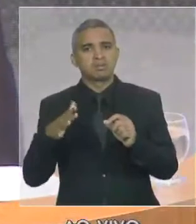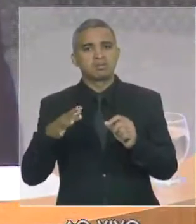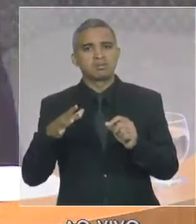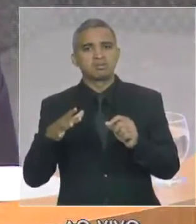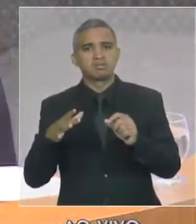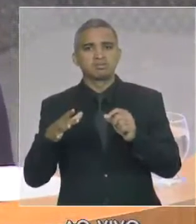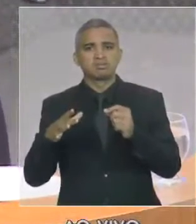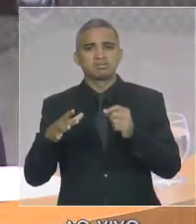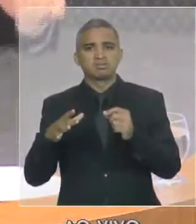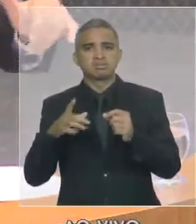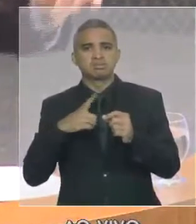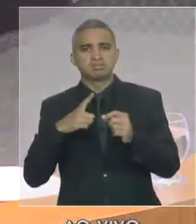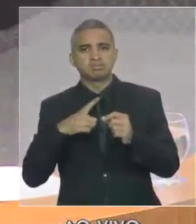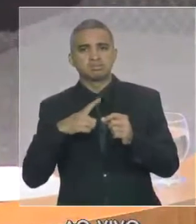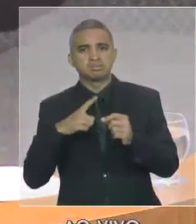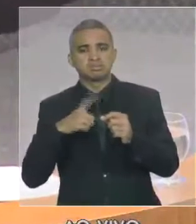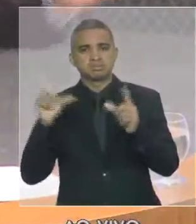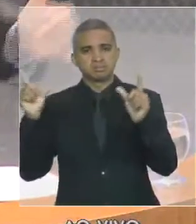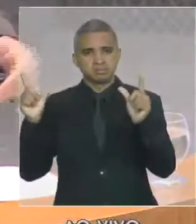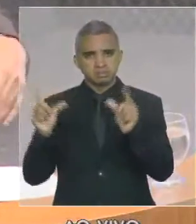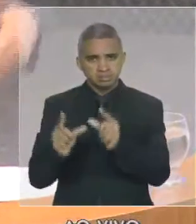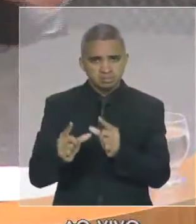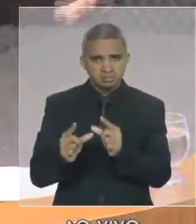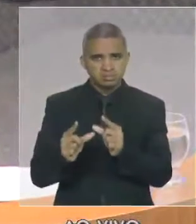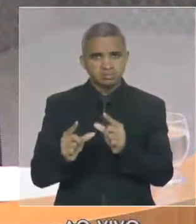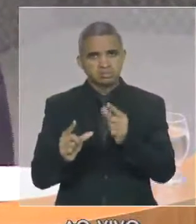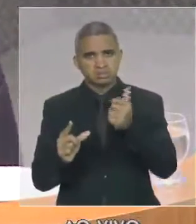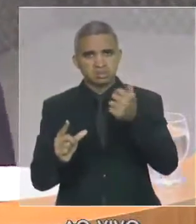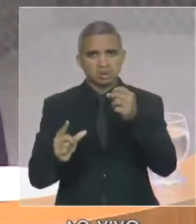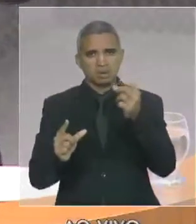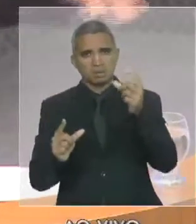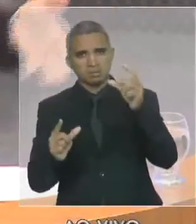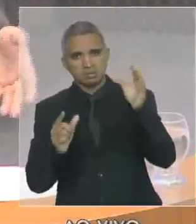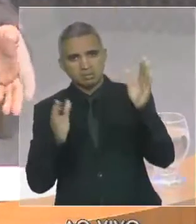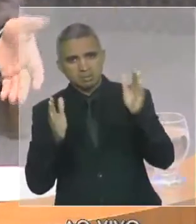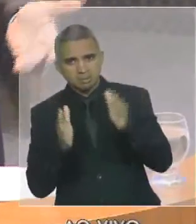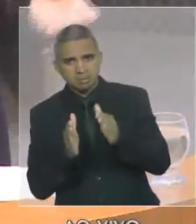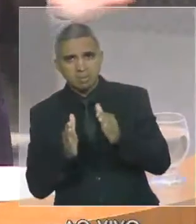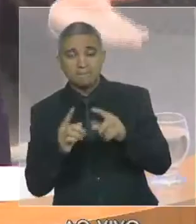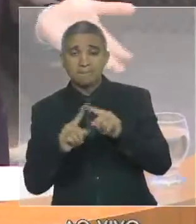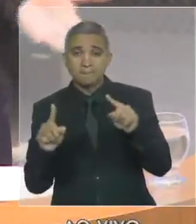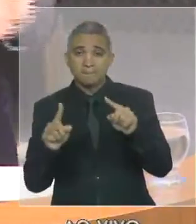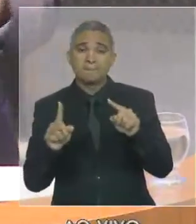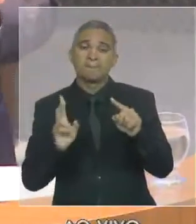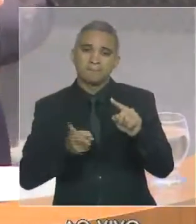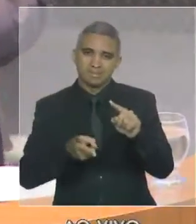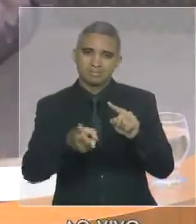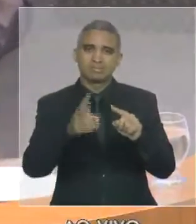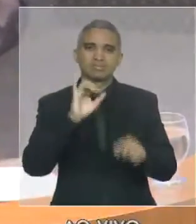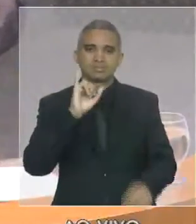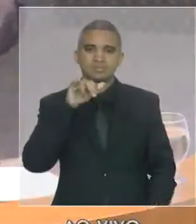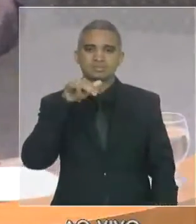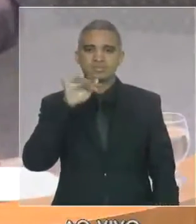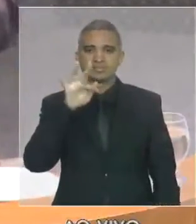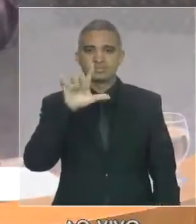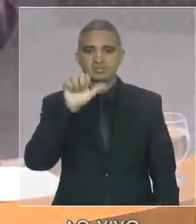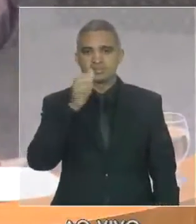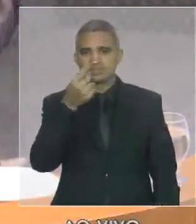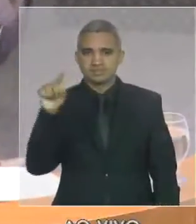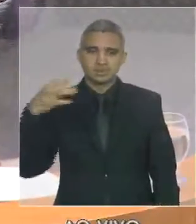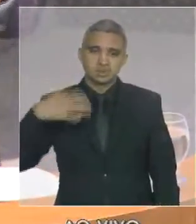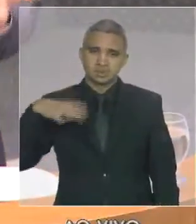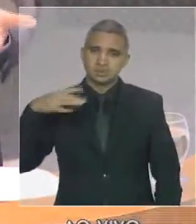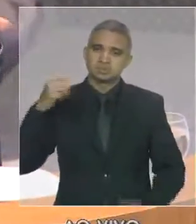dos dois dígitos para um dígito, mas nós temos a continuidade de déficit quadro. E a manutenção da recessão em